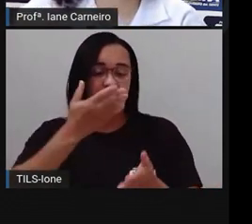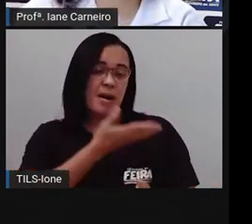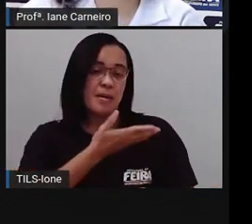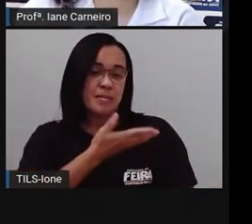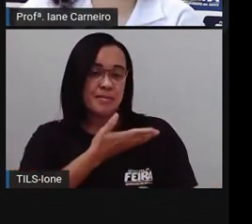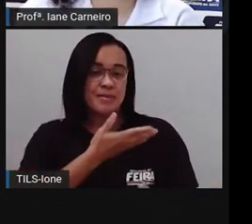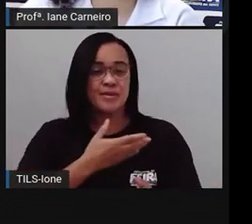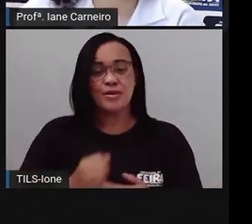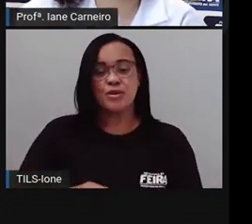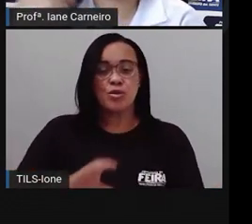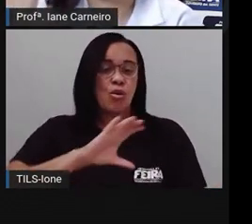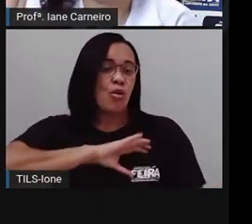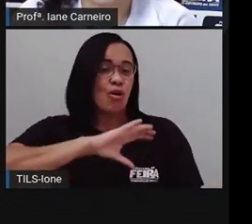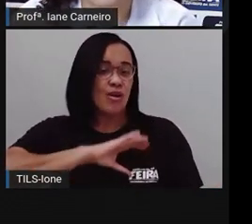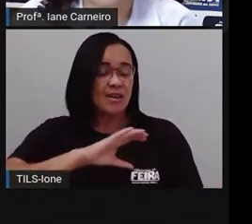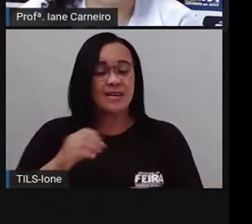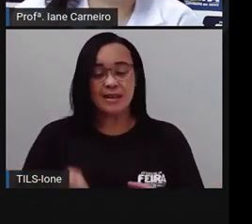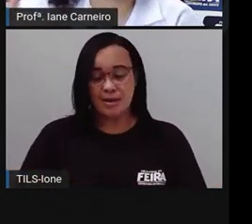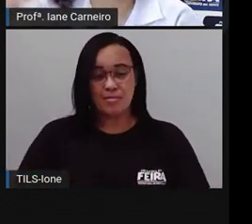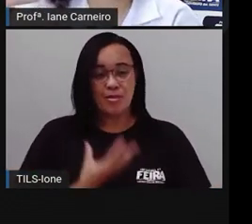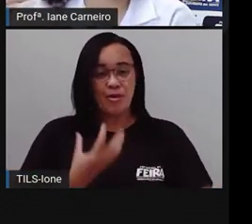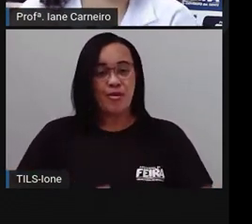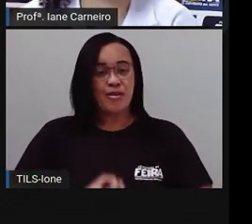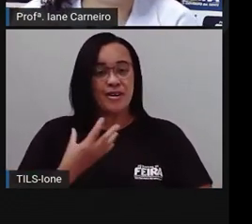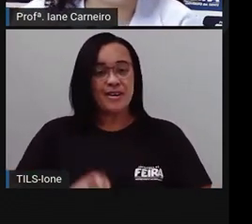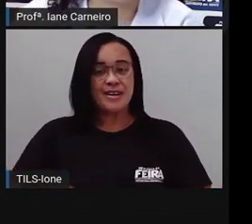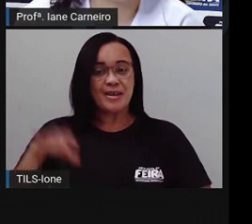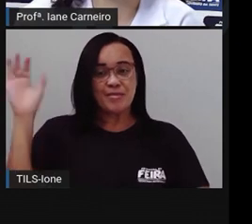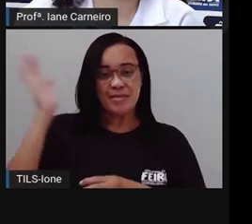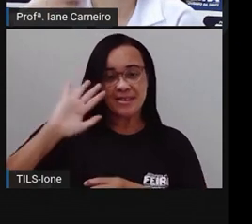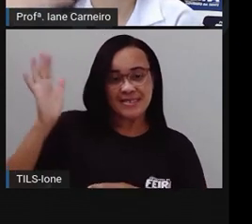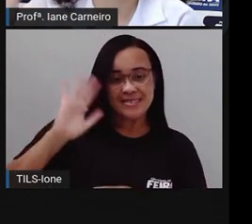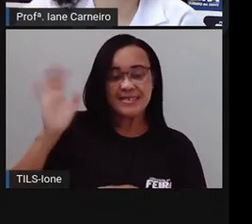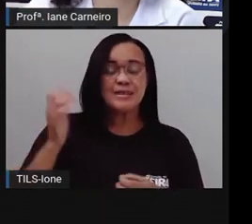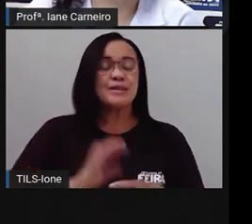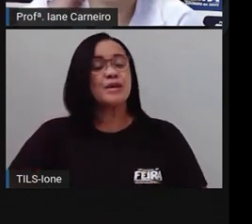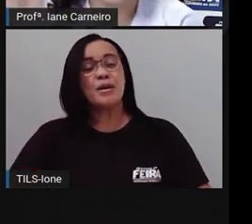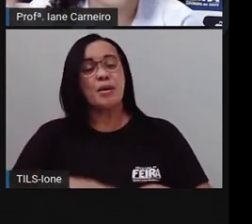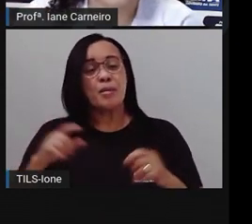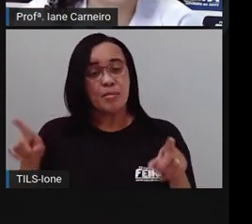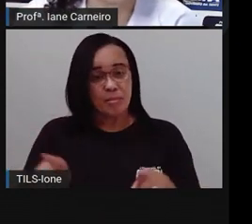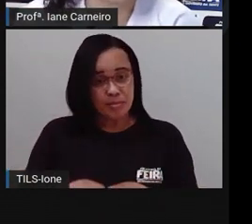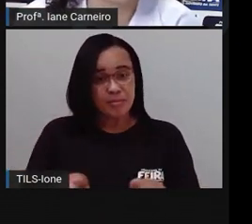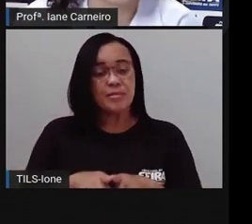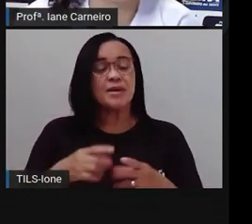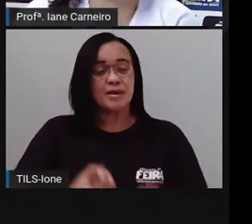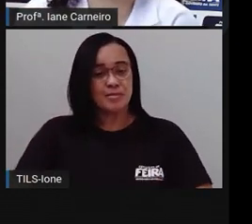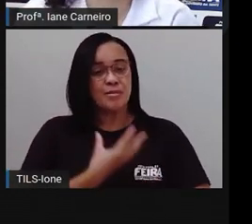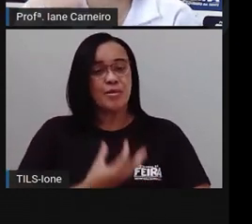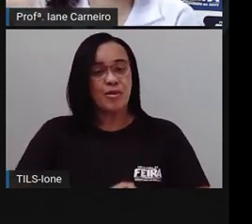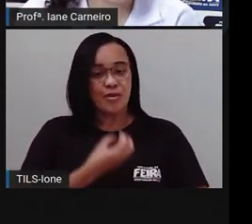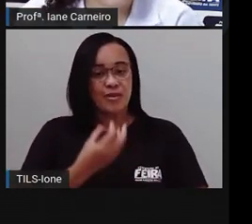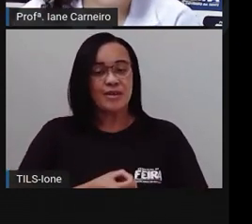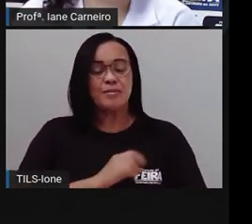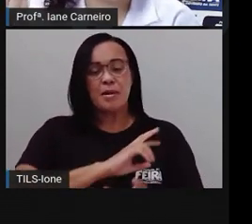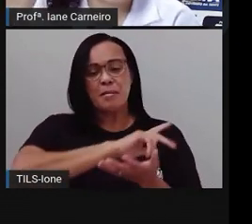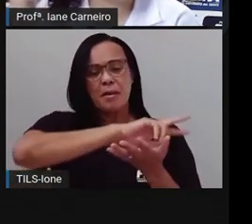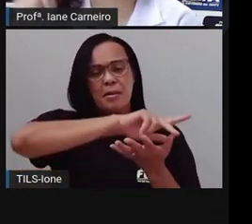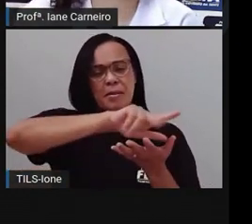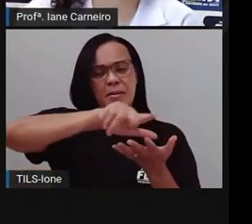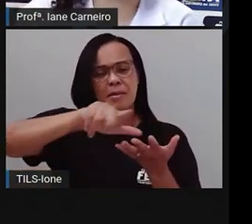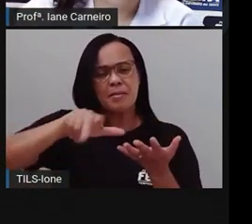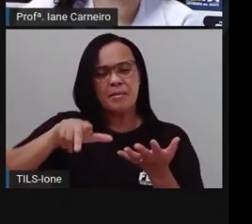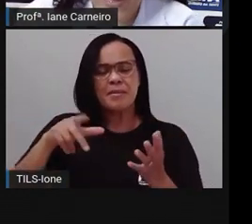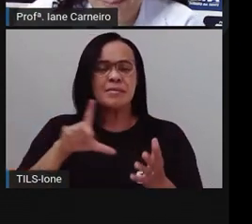poemas de despedida, poemas de saudação, poemas de vários motivos, né? E hoje a gente vai